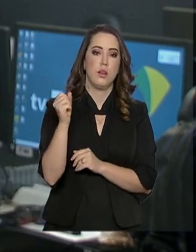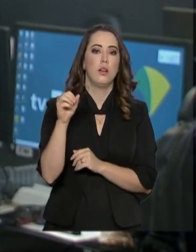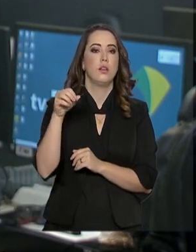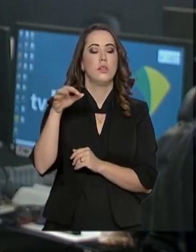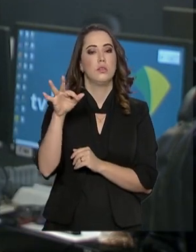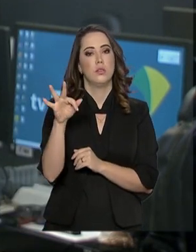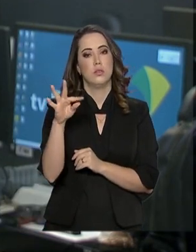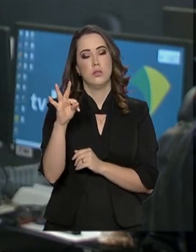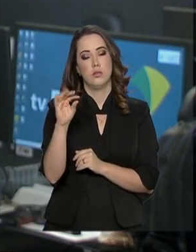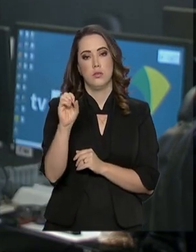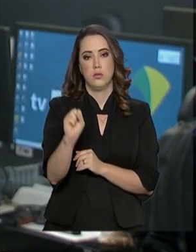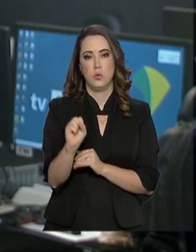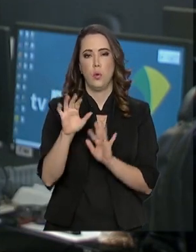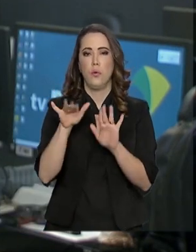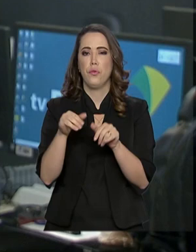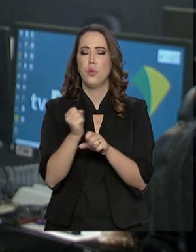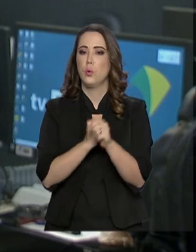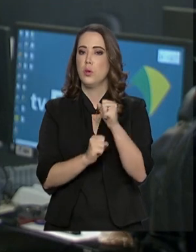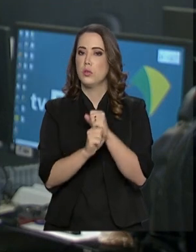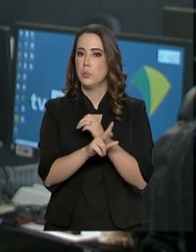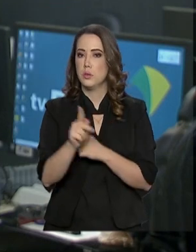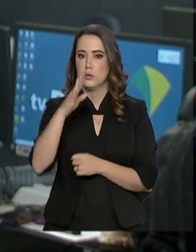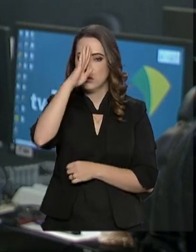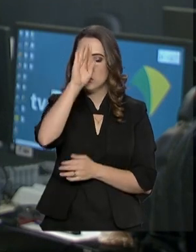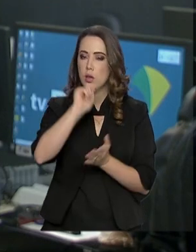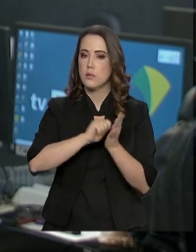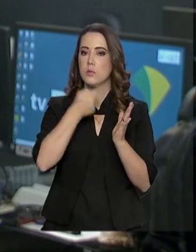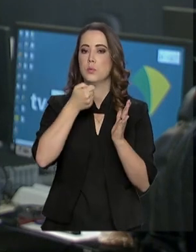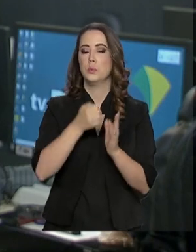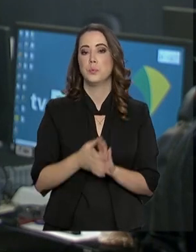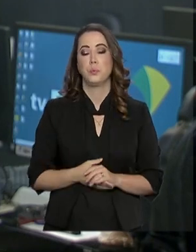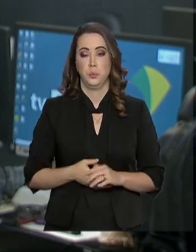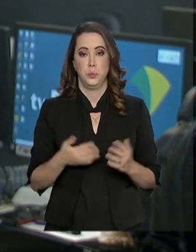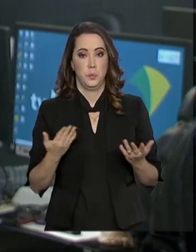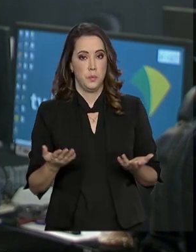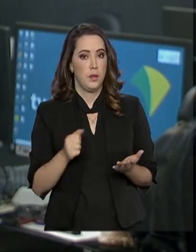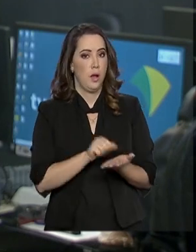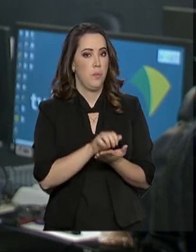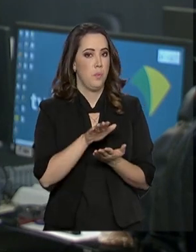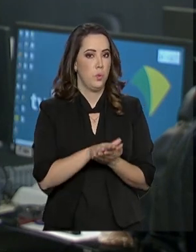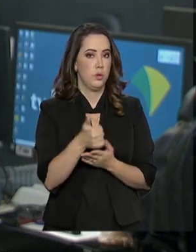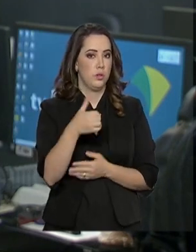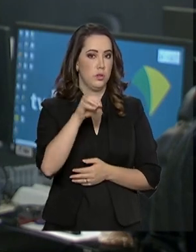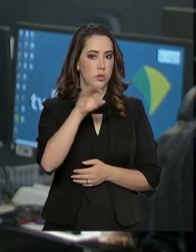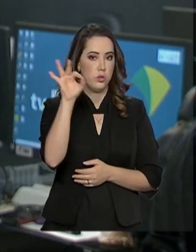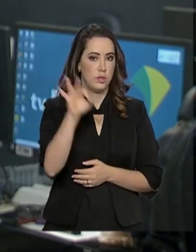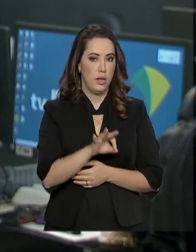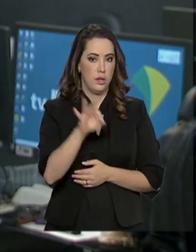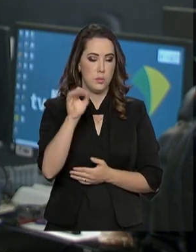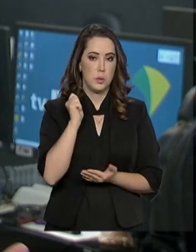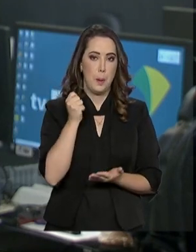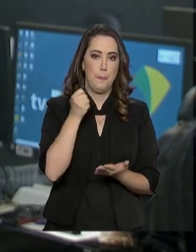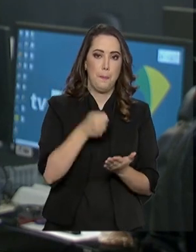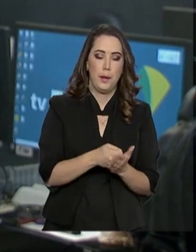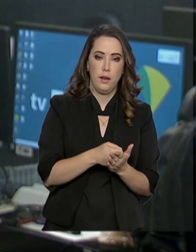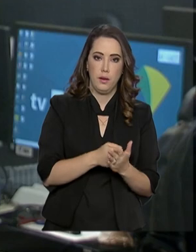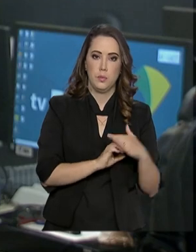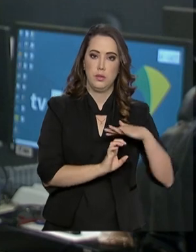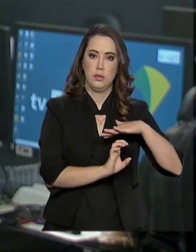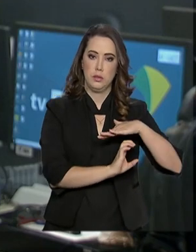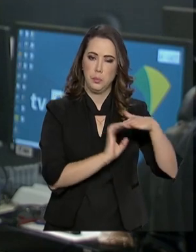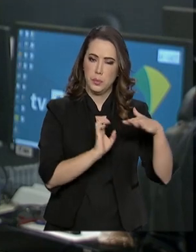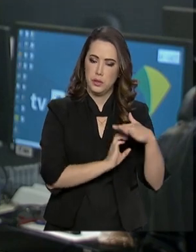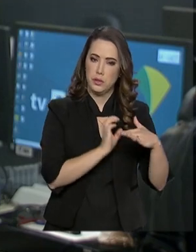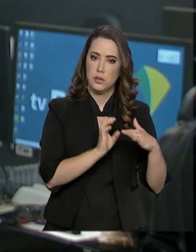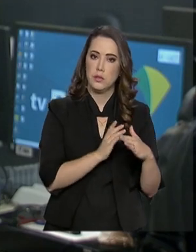sancionada no fim do ano passado pelo presidente Jair Bolsonaro. A multa de 10% era paga pelos empregadores